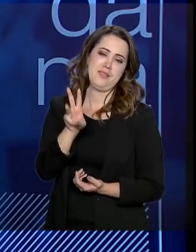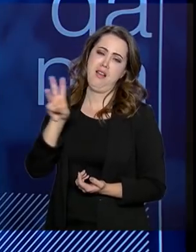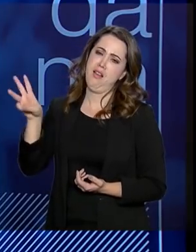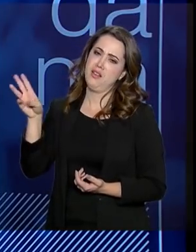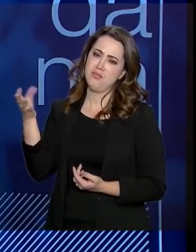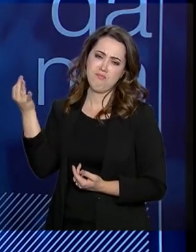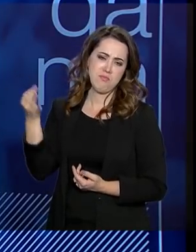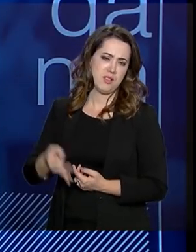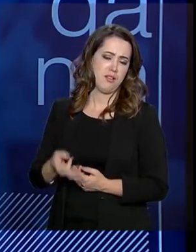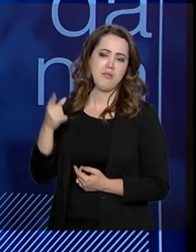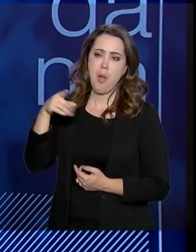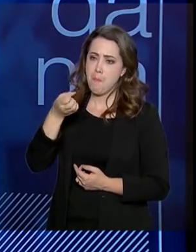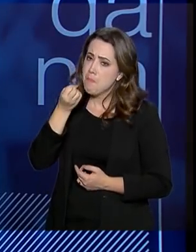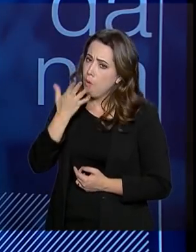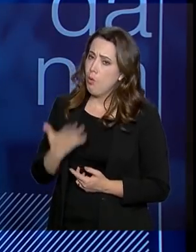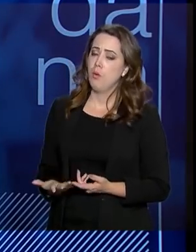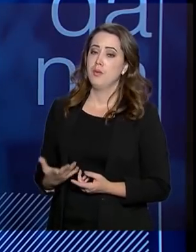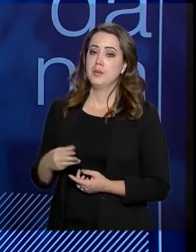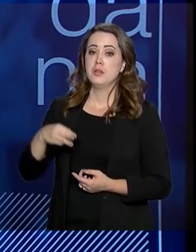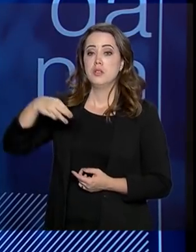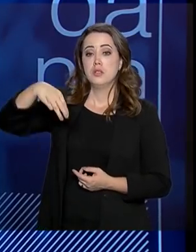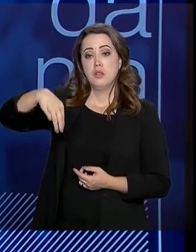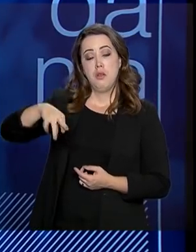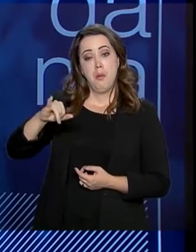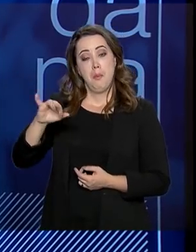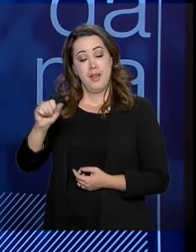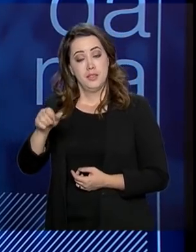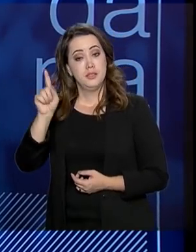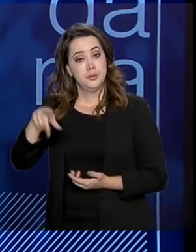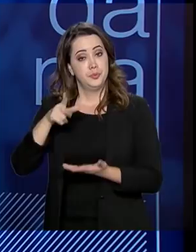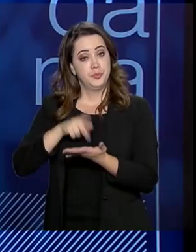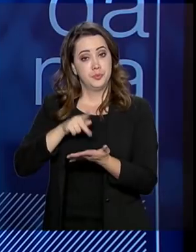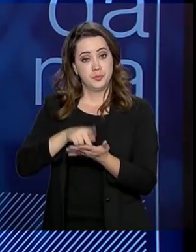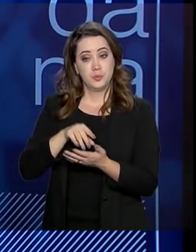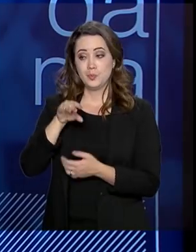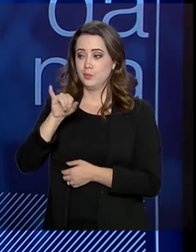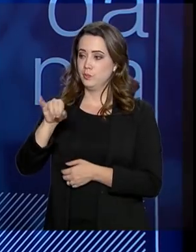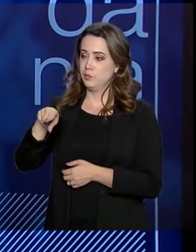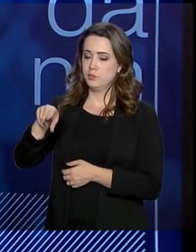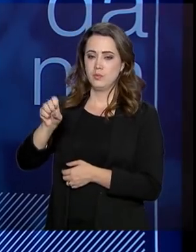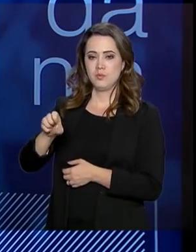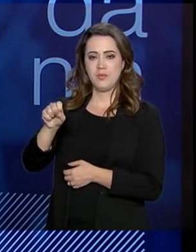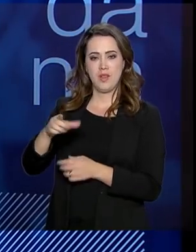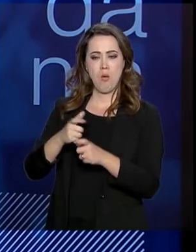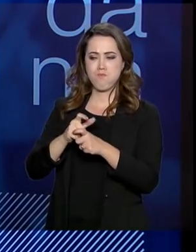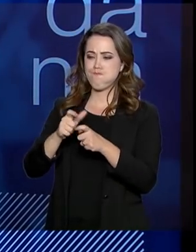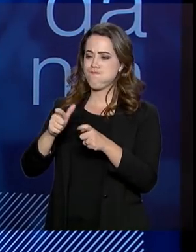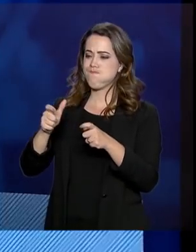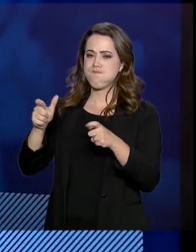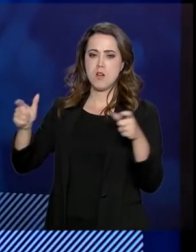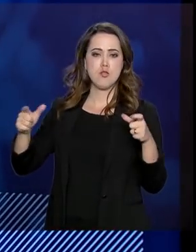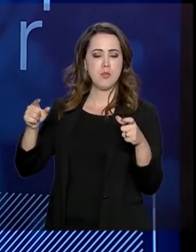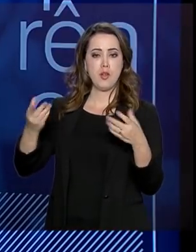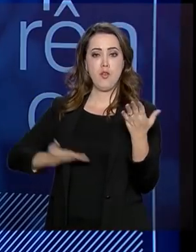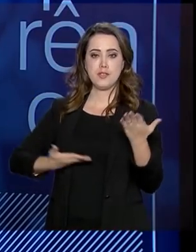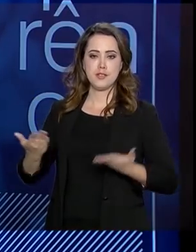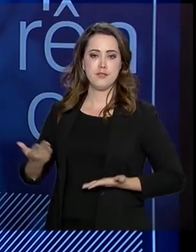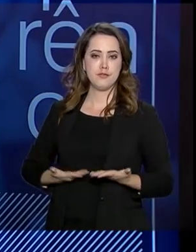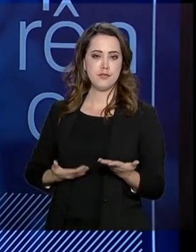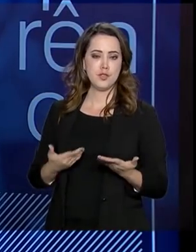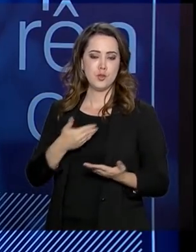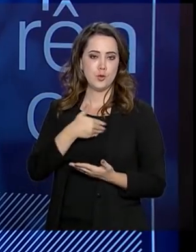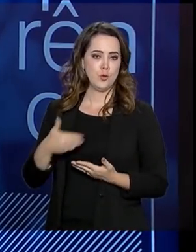excelente. Maria, na verdade, o INSS é o maior ofertante de serviços